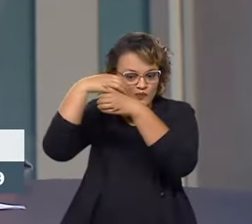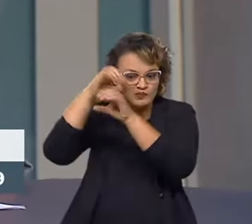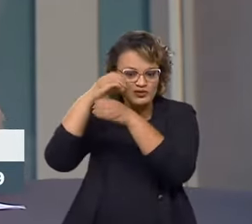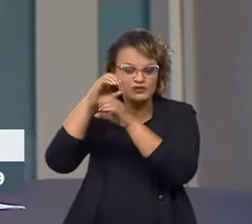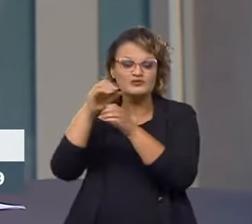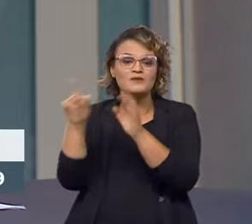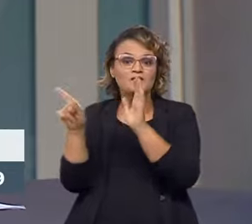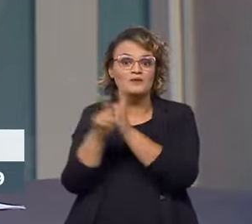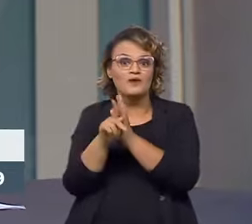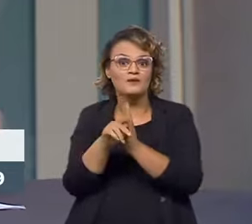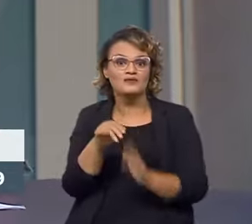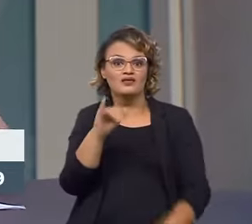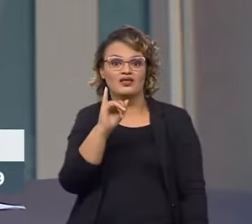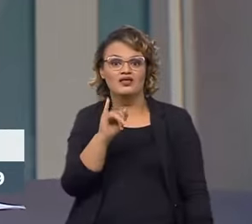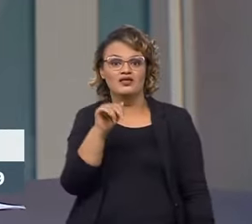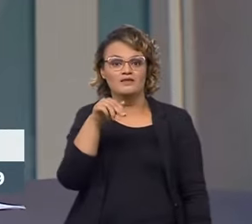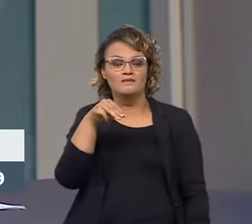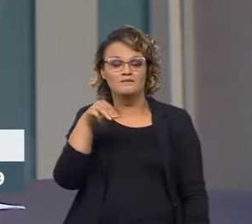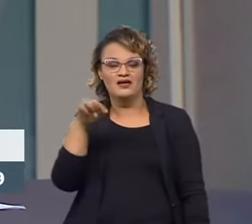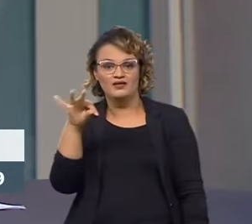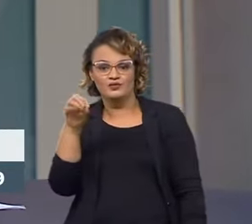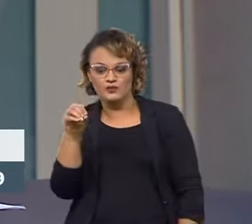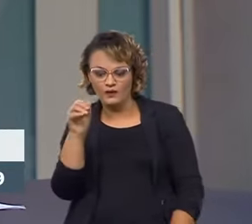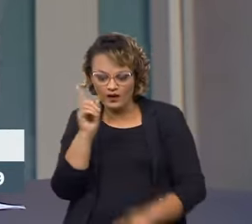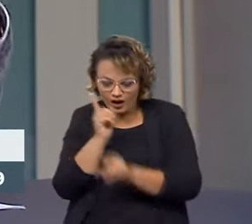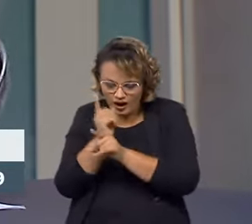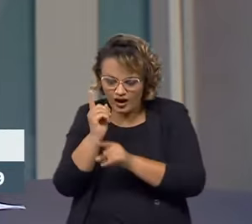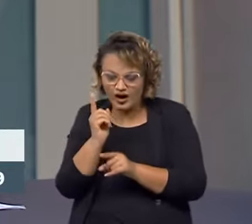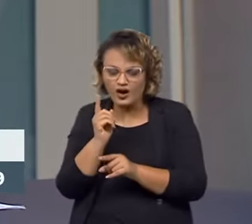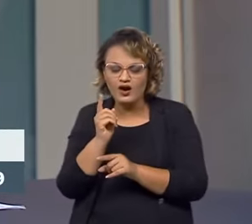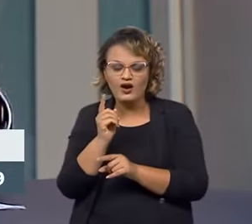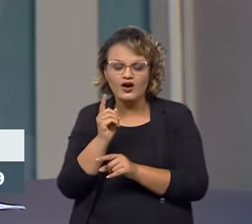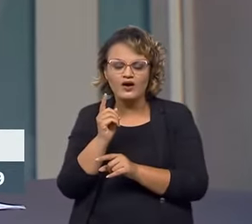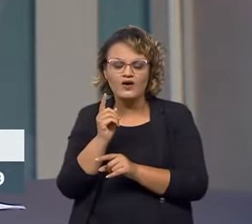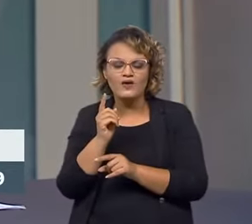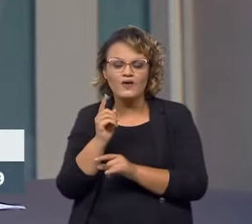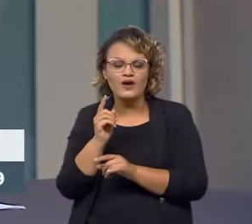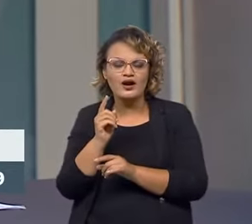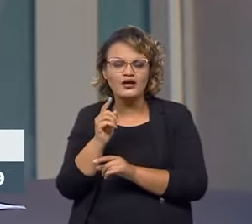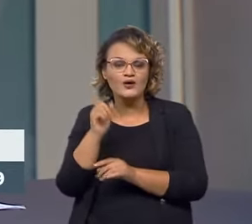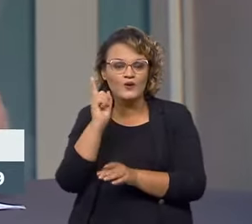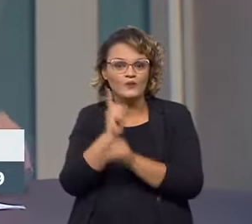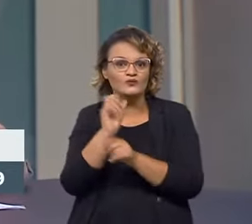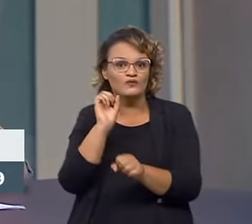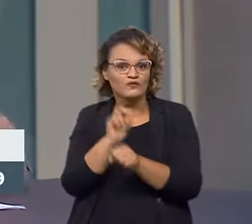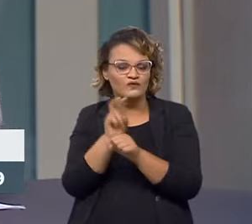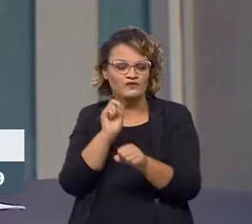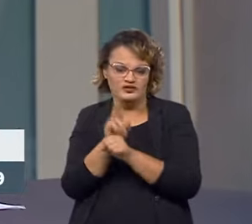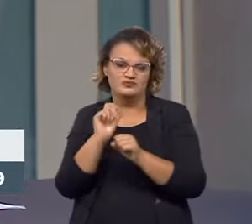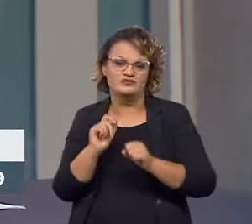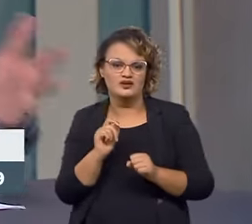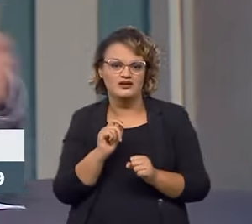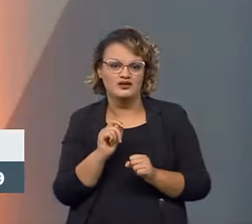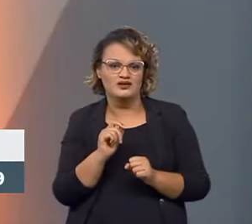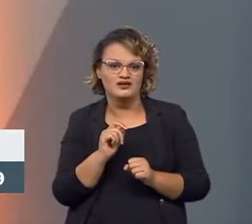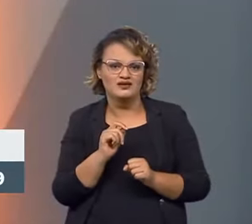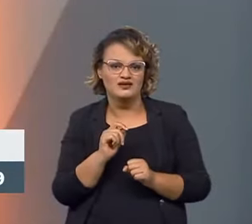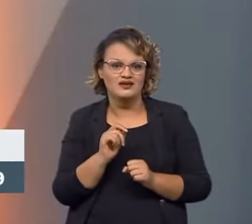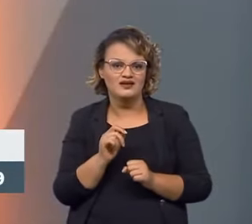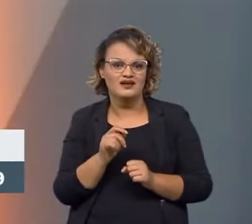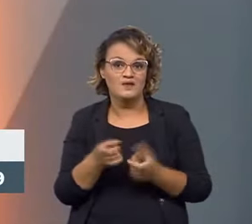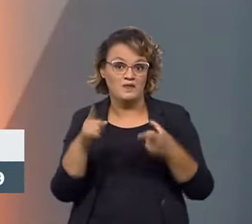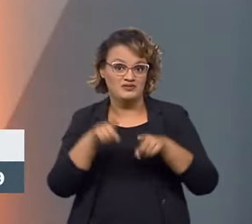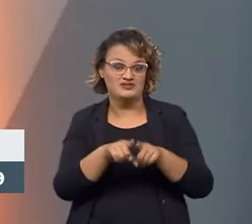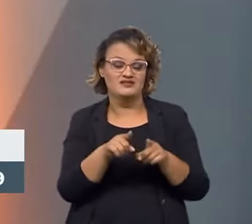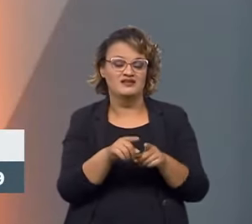Inmetro, que conseguiu pegar a foto, é uma foto de reconstrução digital, de uma precisão absurda, foi feita em uma parceria do